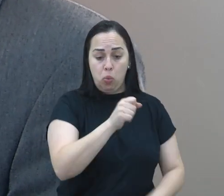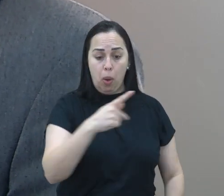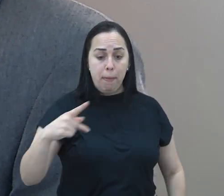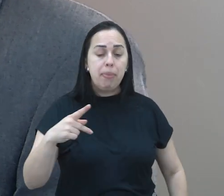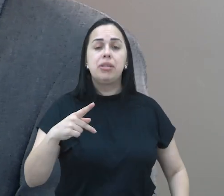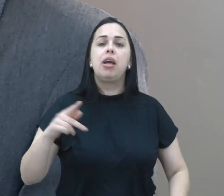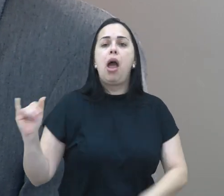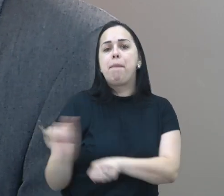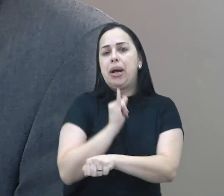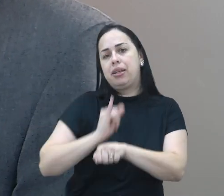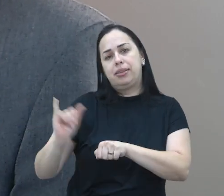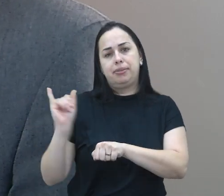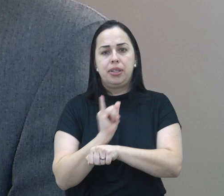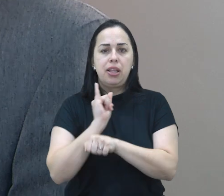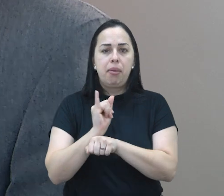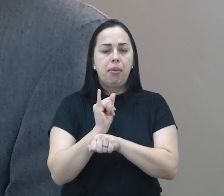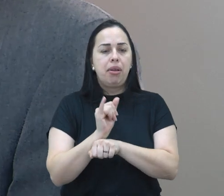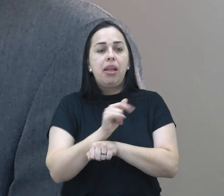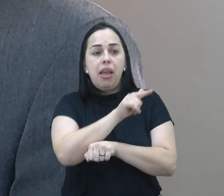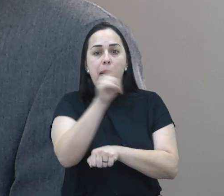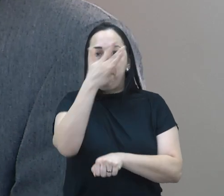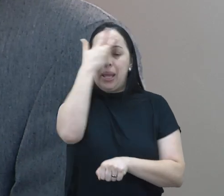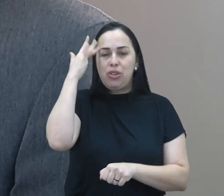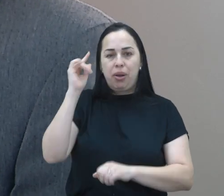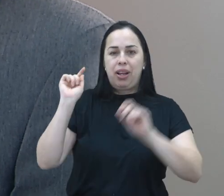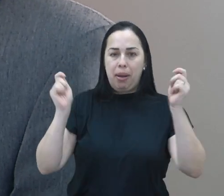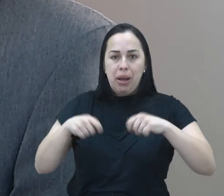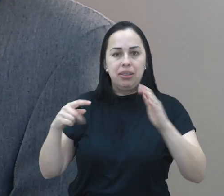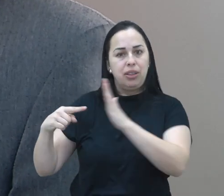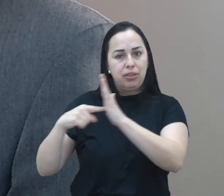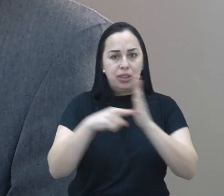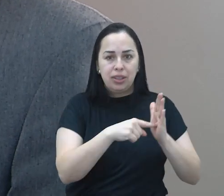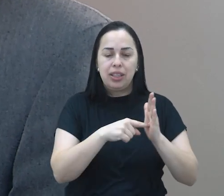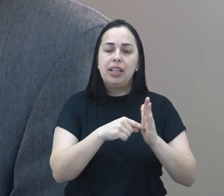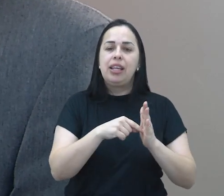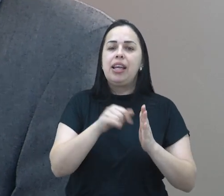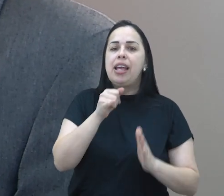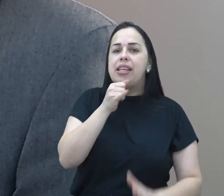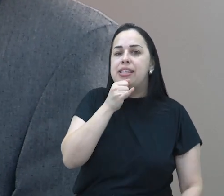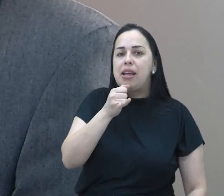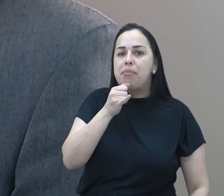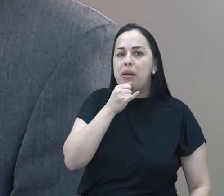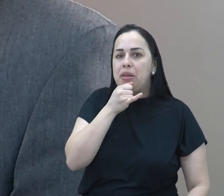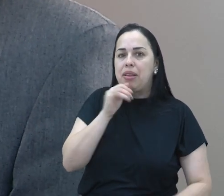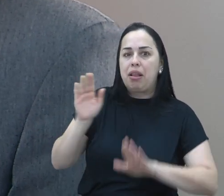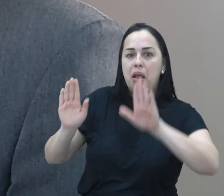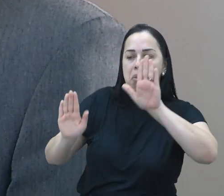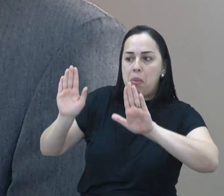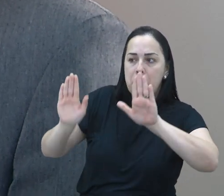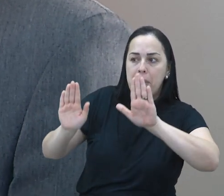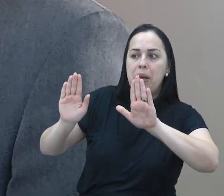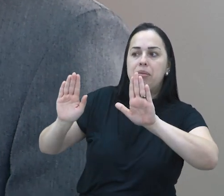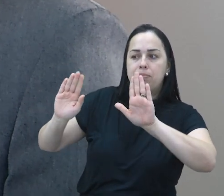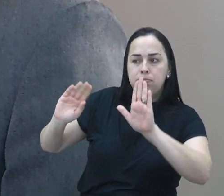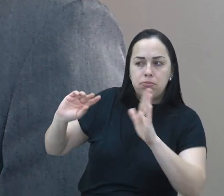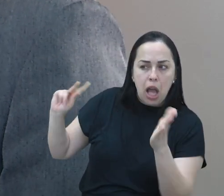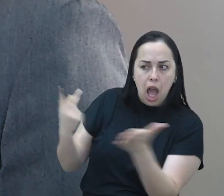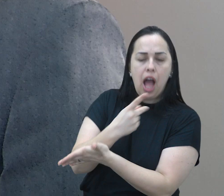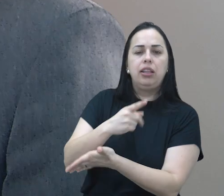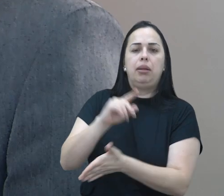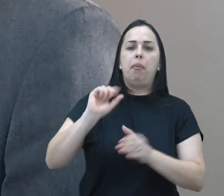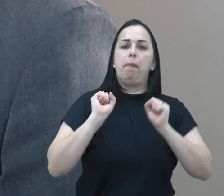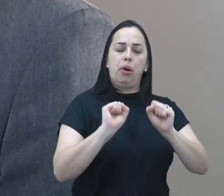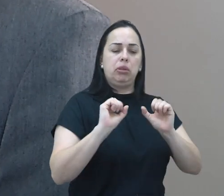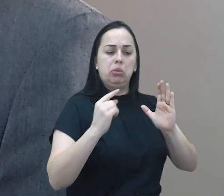todos os lugares. Então, o Pardal, ele veio como uma ferramenta para a pessoa poder denunciar, por exemplo, irregularidades na